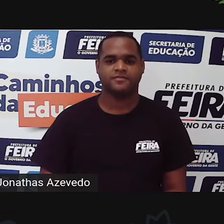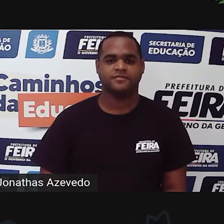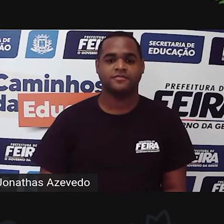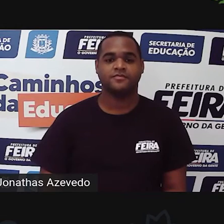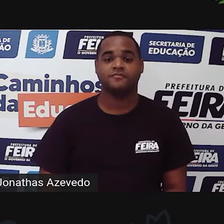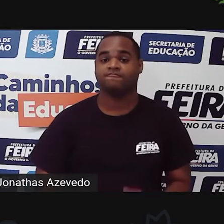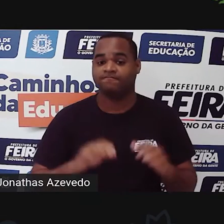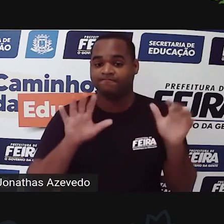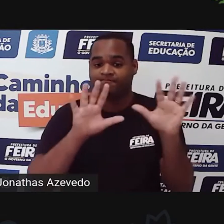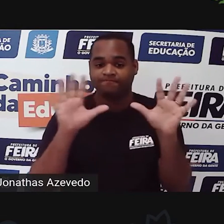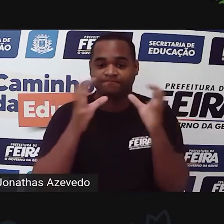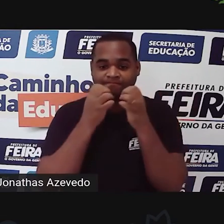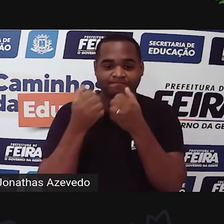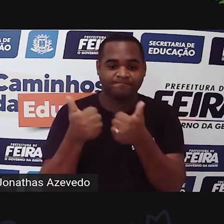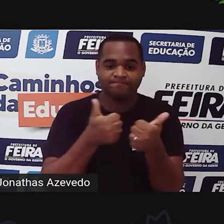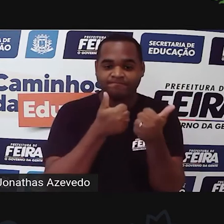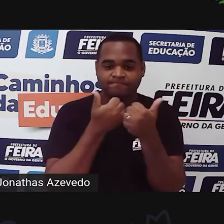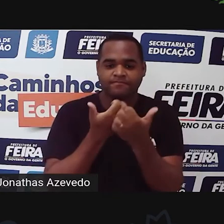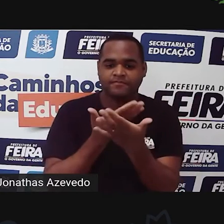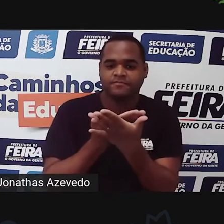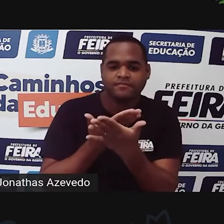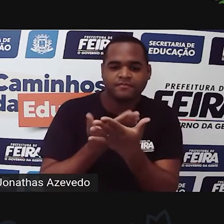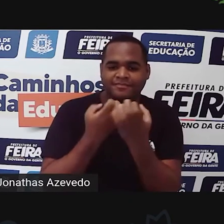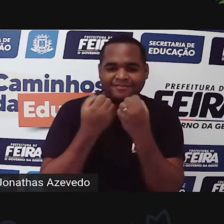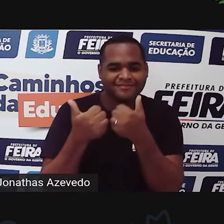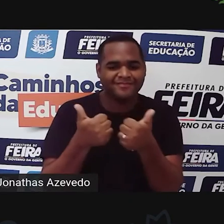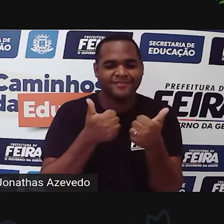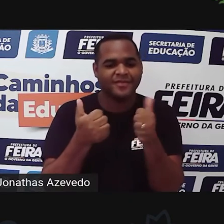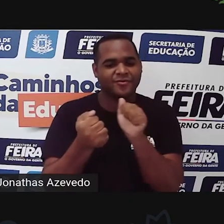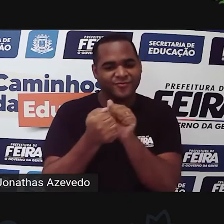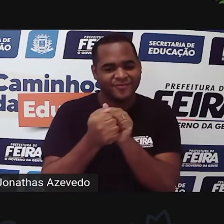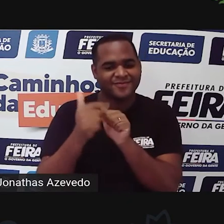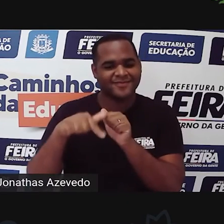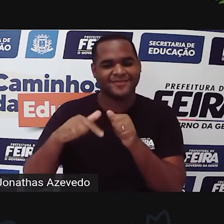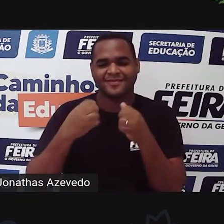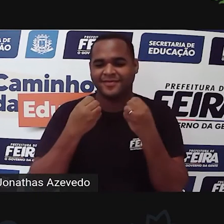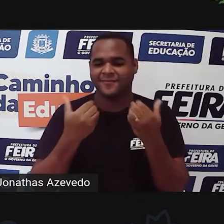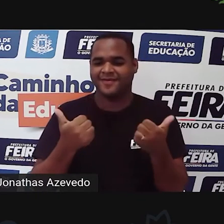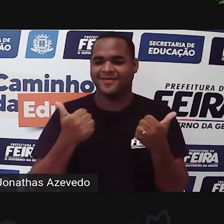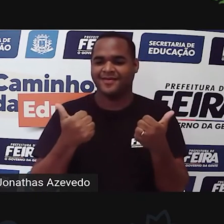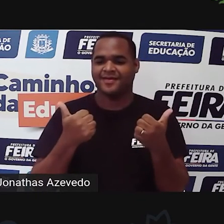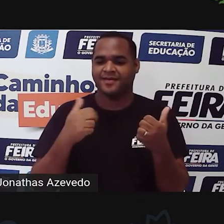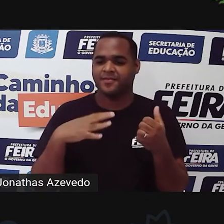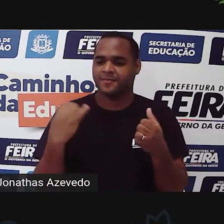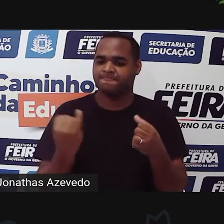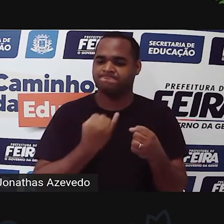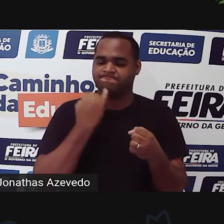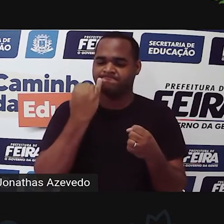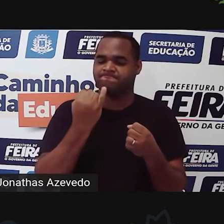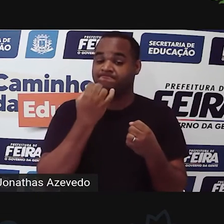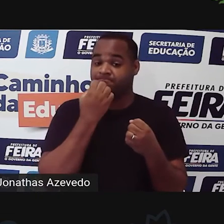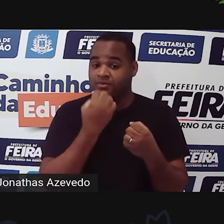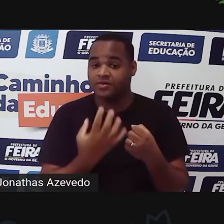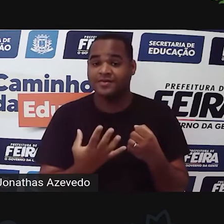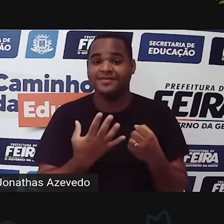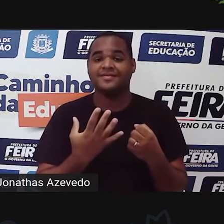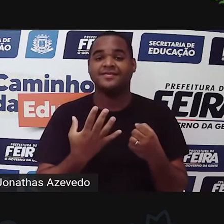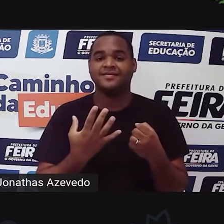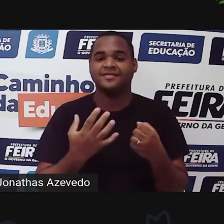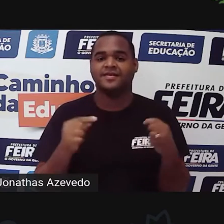Olá, caros estudantes, mais uma vez, juntos, nesse momento tão importante que é